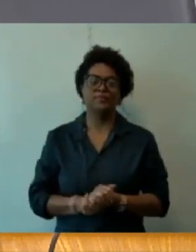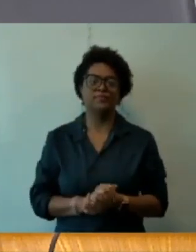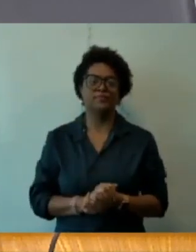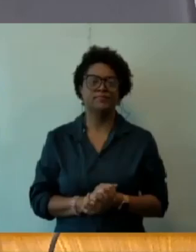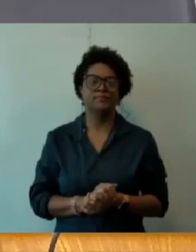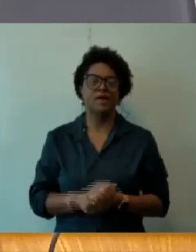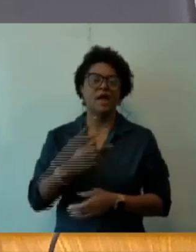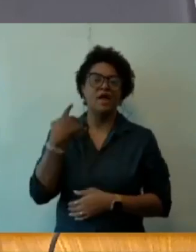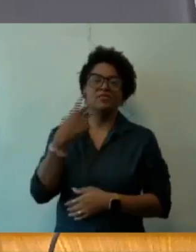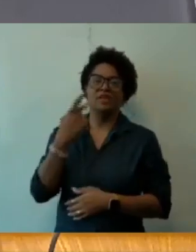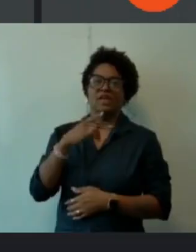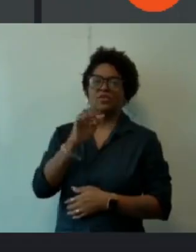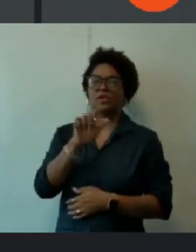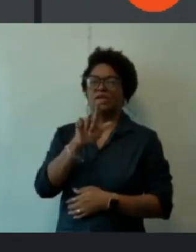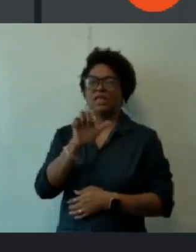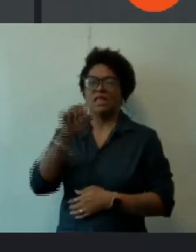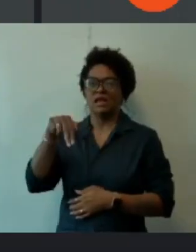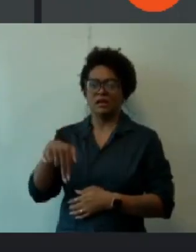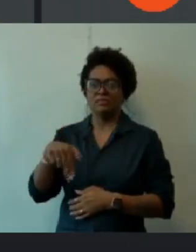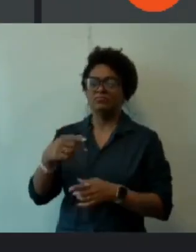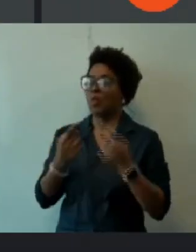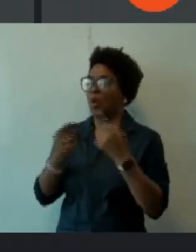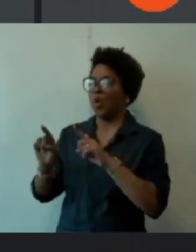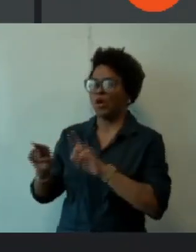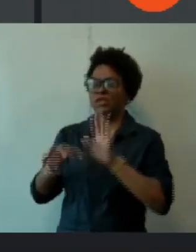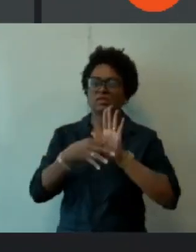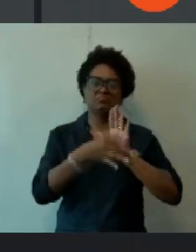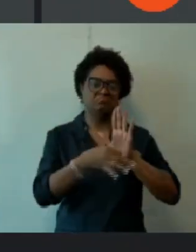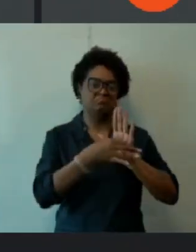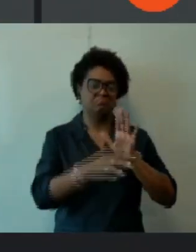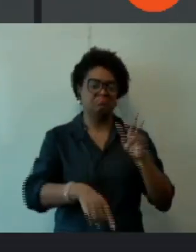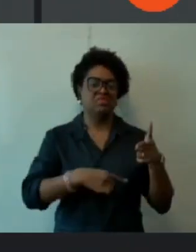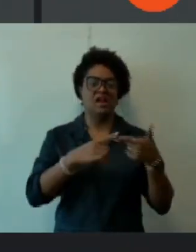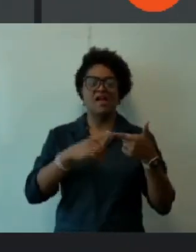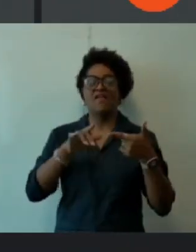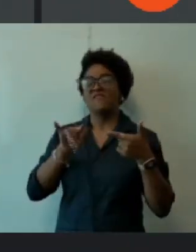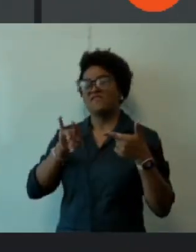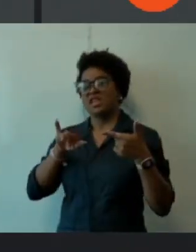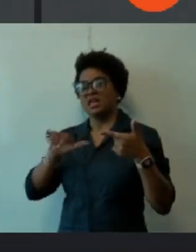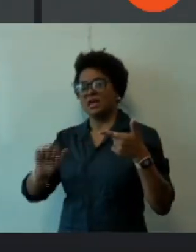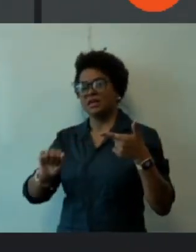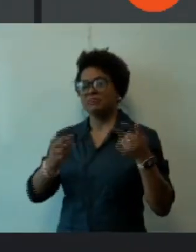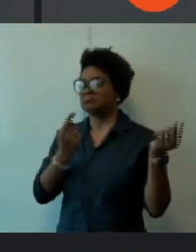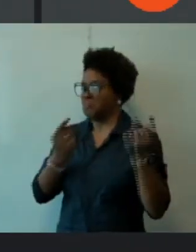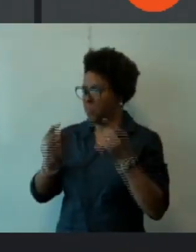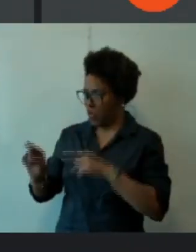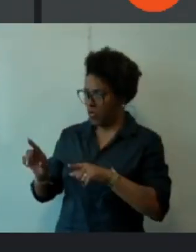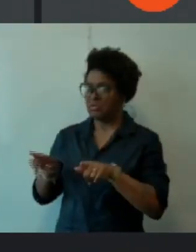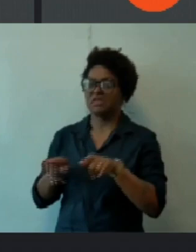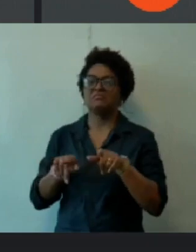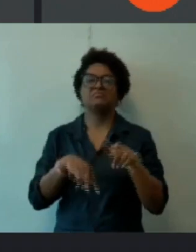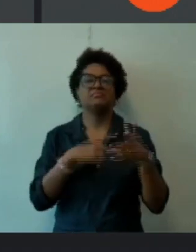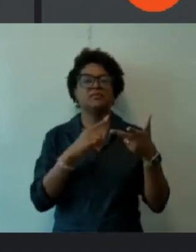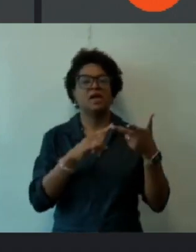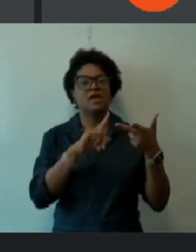Lamelo? Contra o parecer. Como vota a vereadora Fernanda? Contra. Vereador Sérgio Fernando?